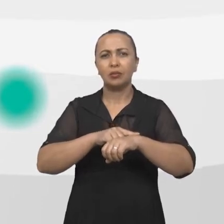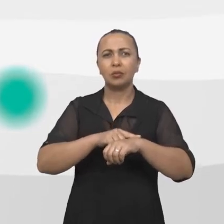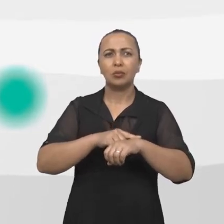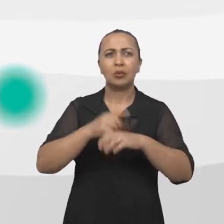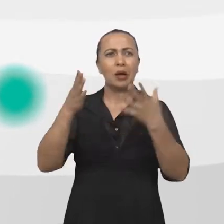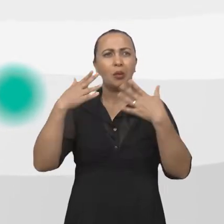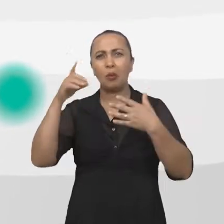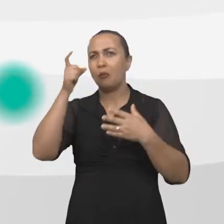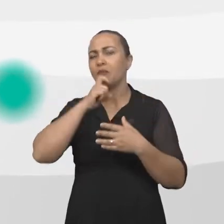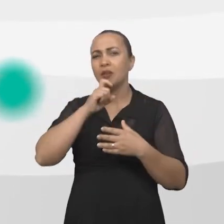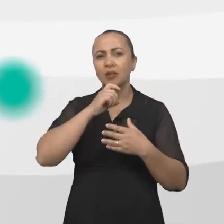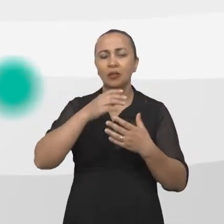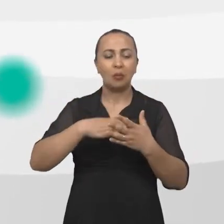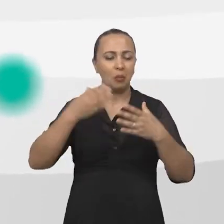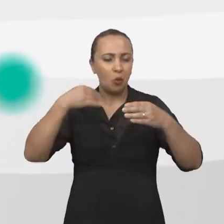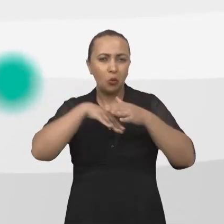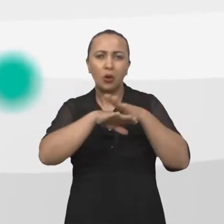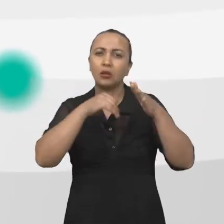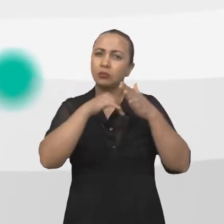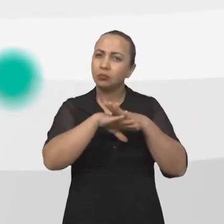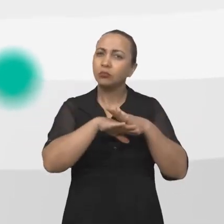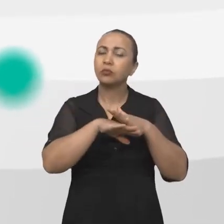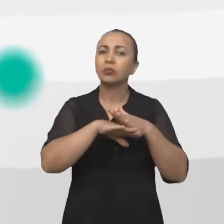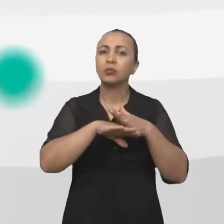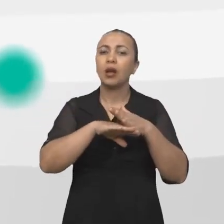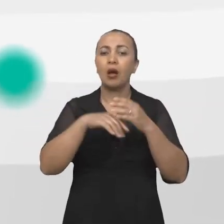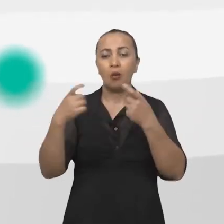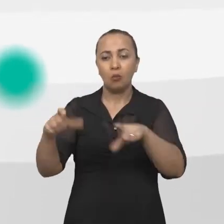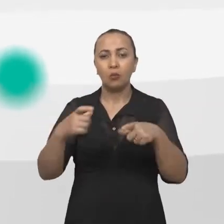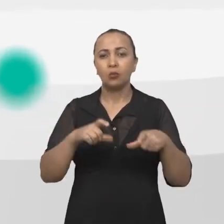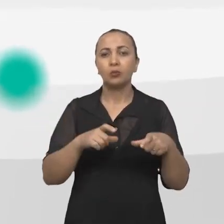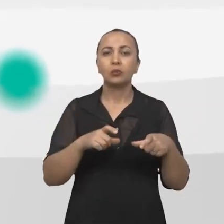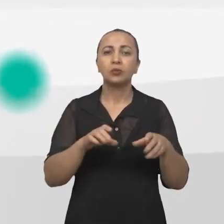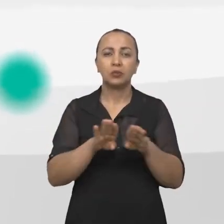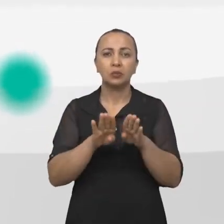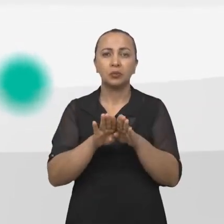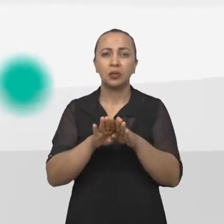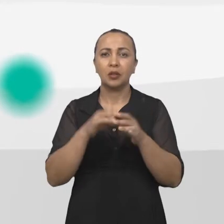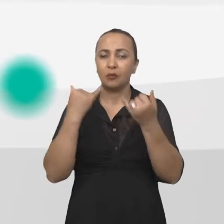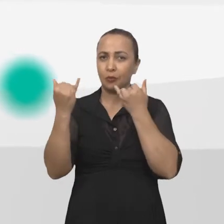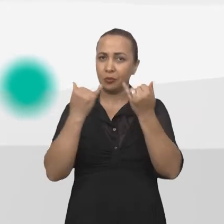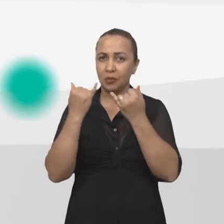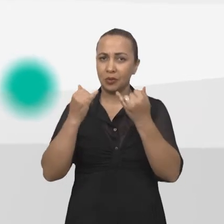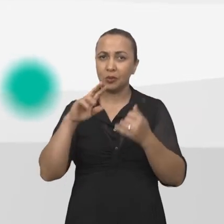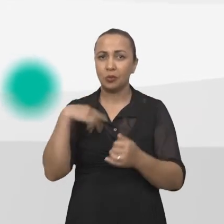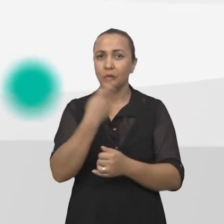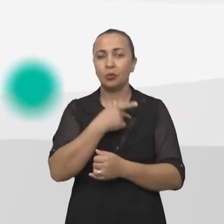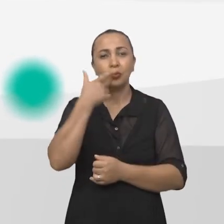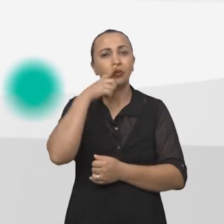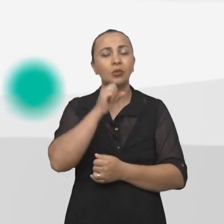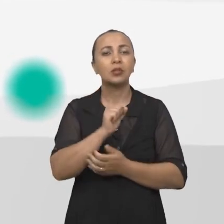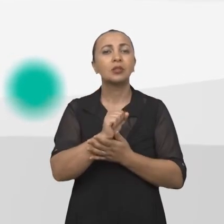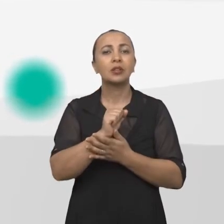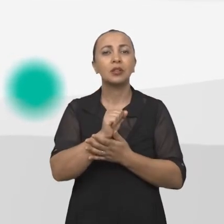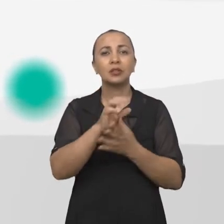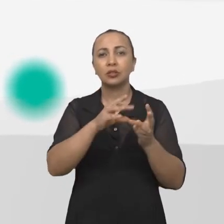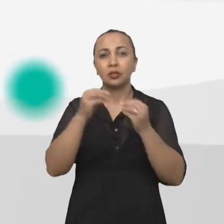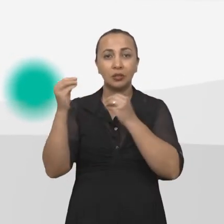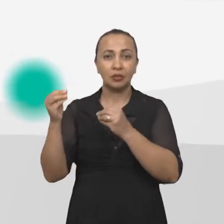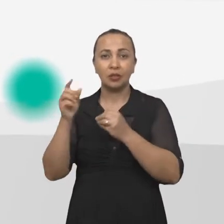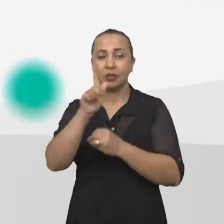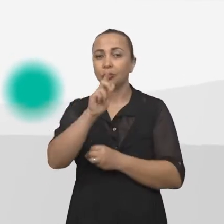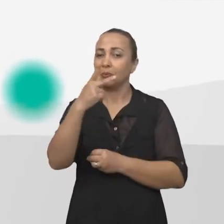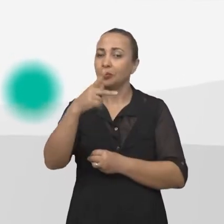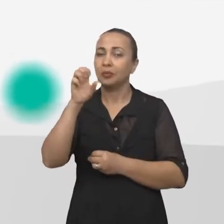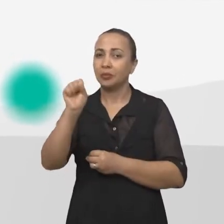ele pode armazenar informações de localização e essa informação a gente consegue extrair via GPS